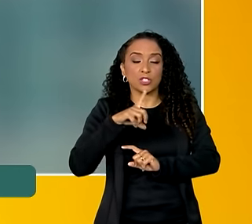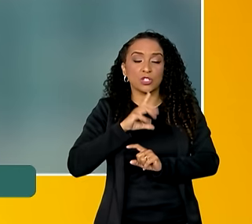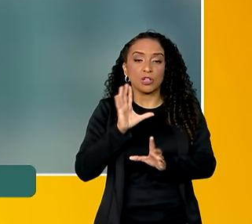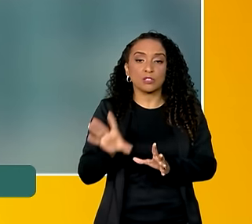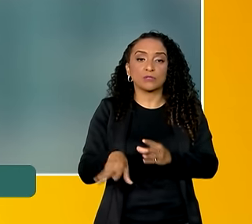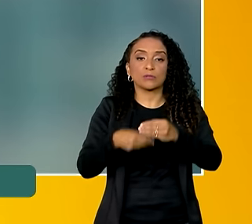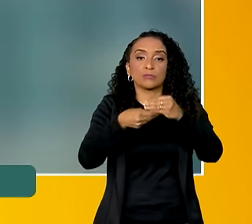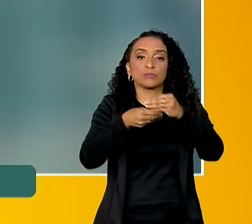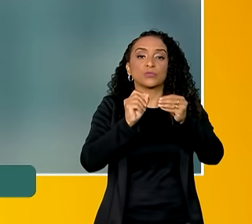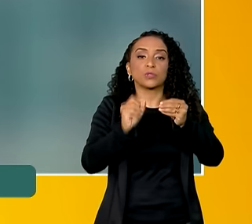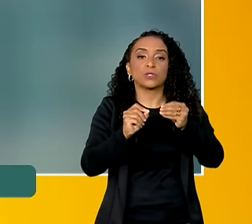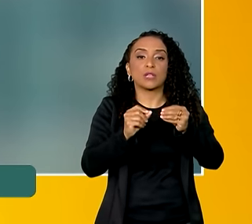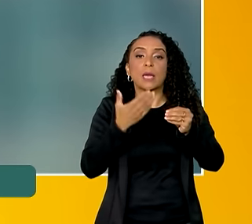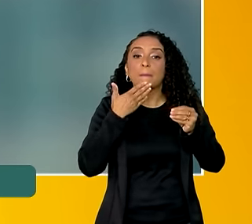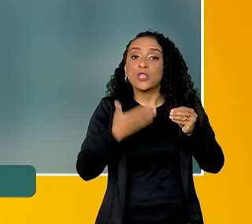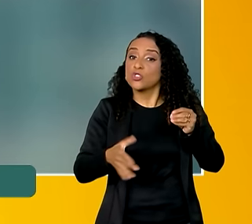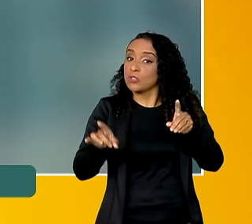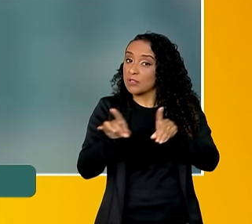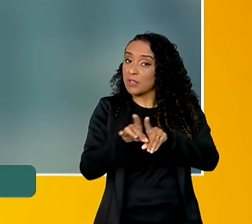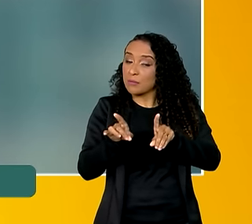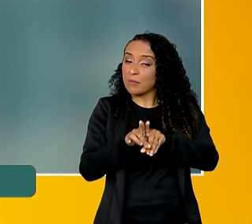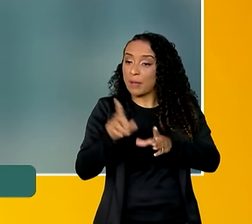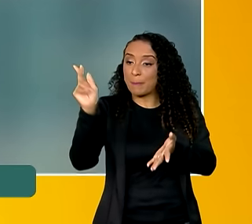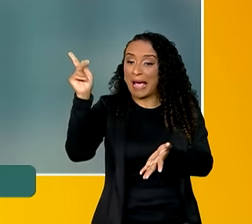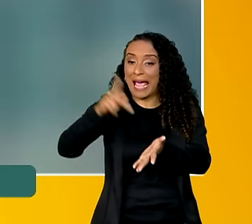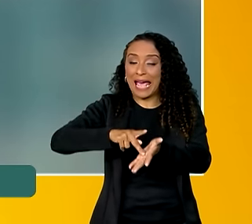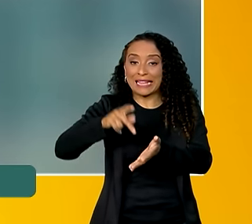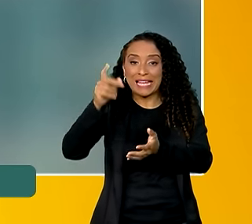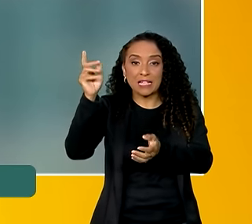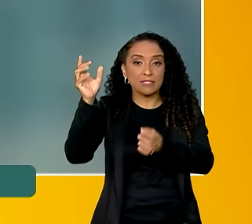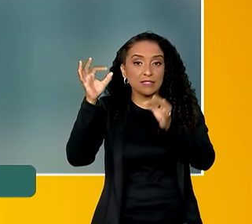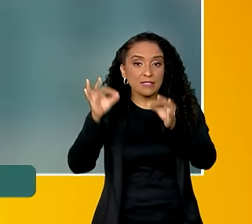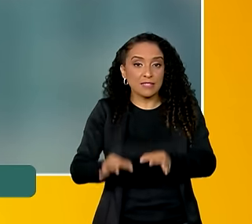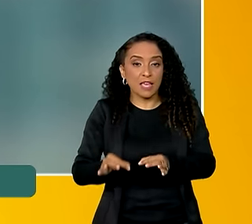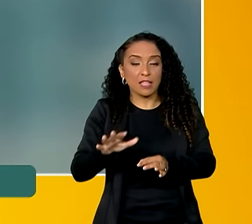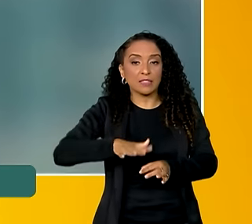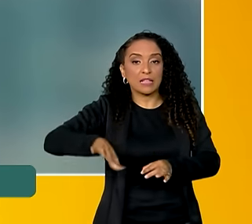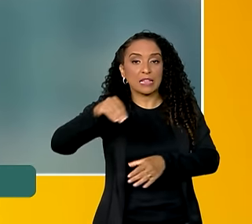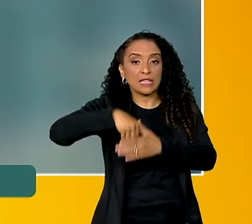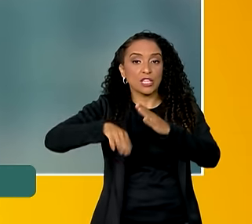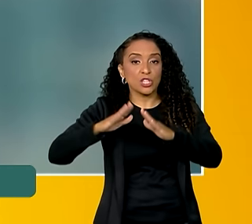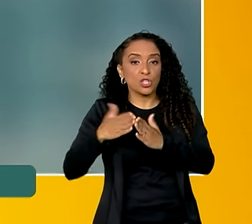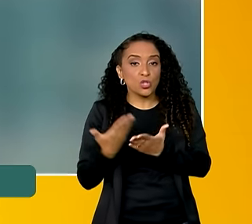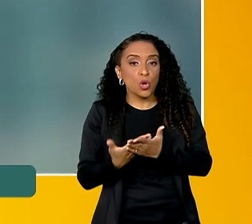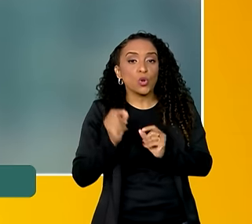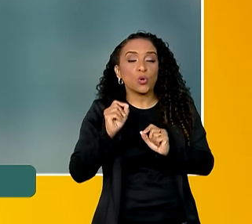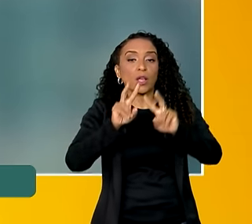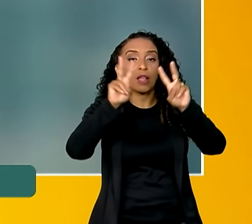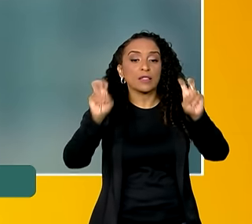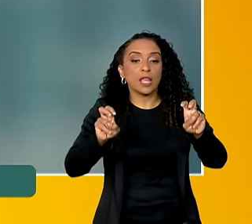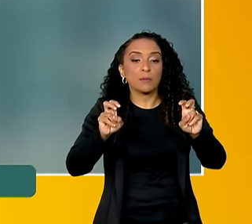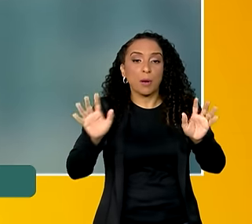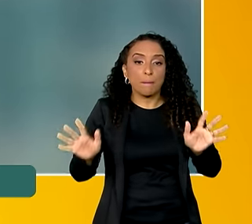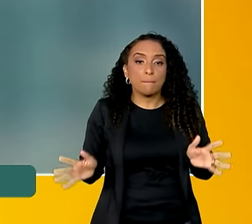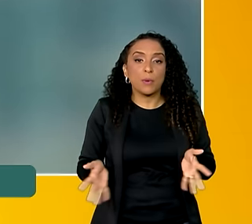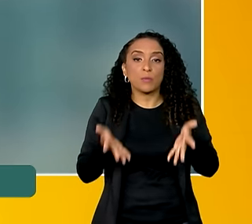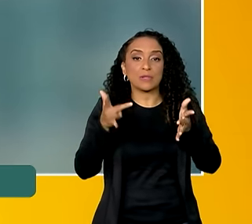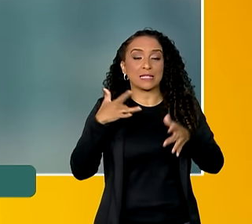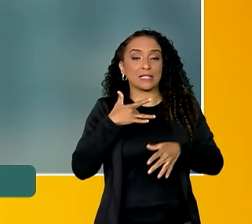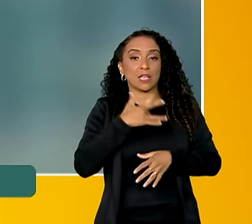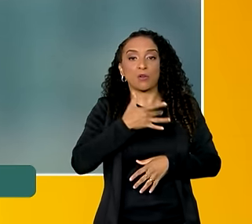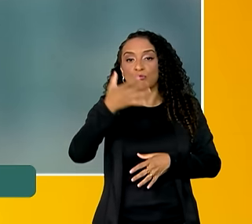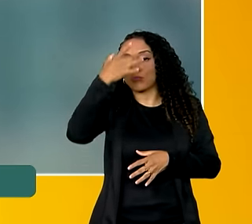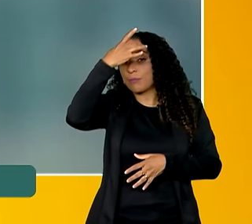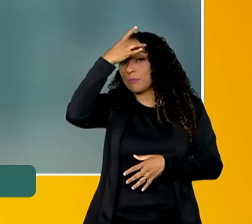incluímos, a pedido, inclusive, pela realidade concreta que vivencia dentro das escolas, o tema promoção da saúde